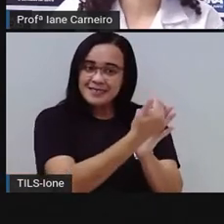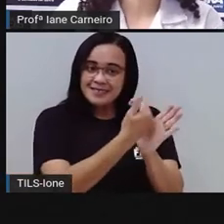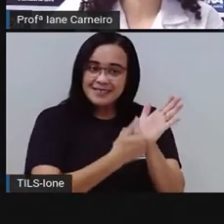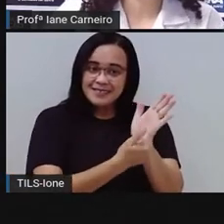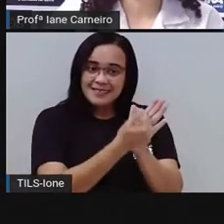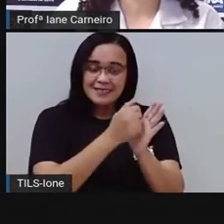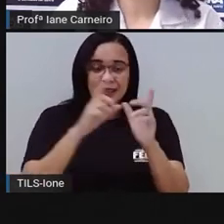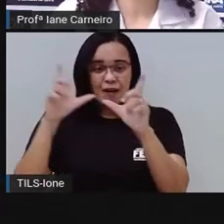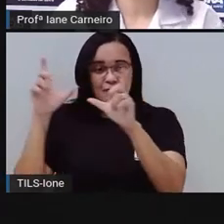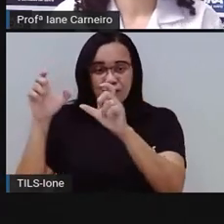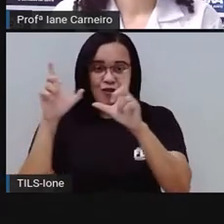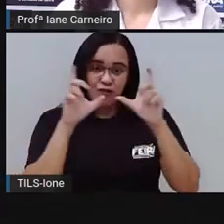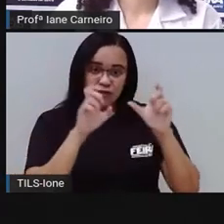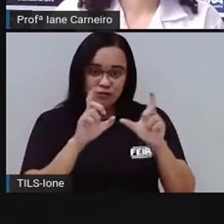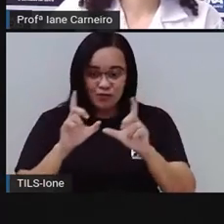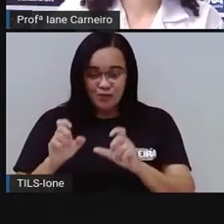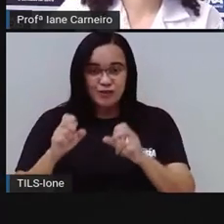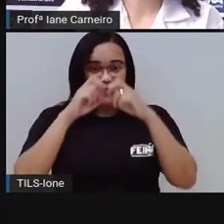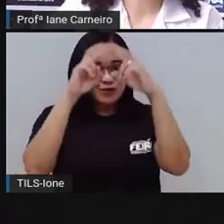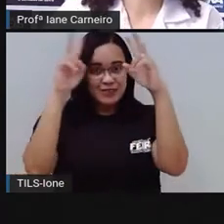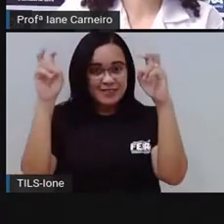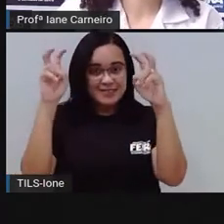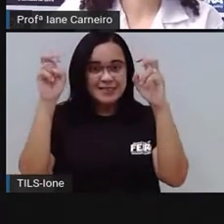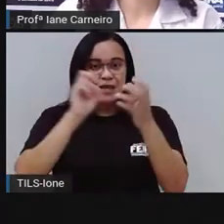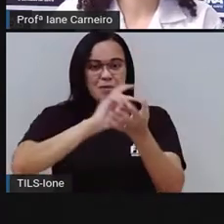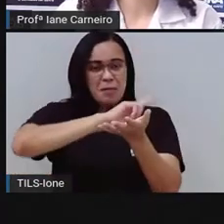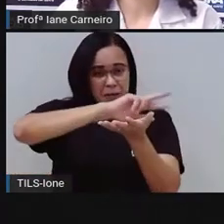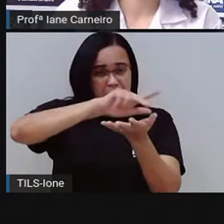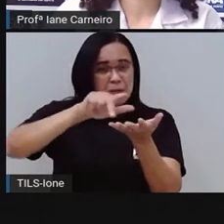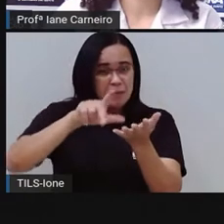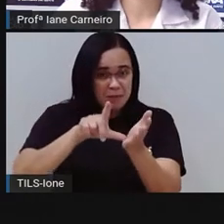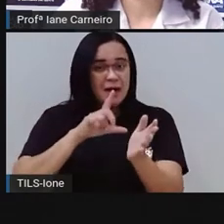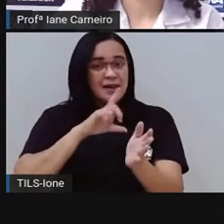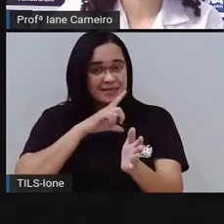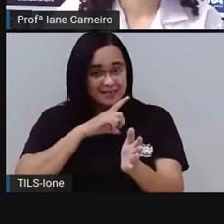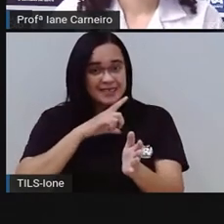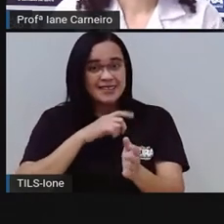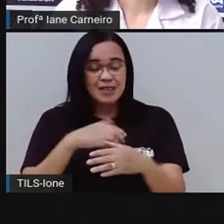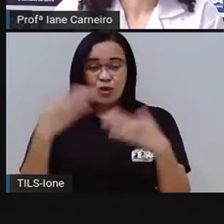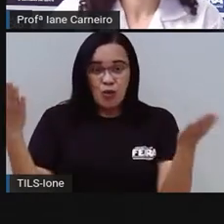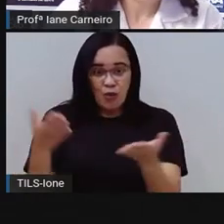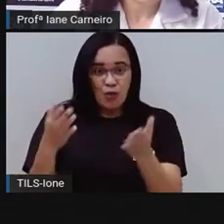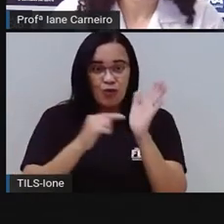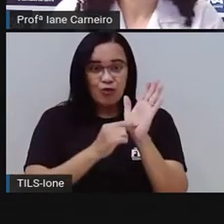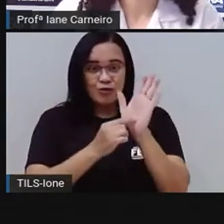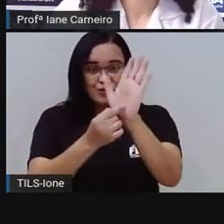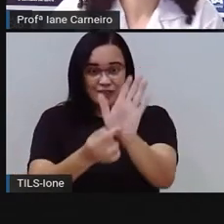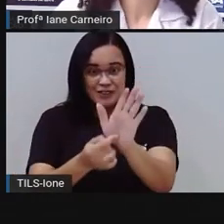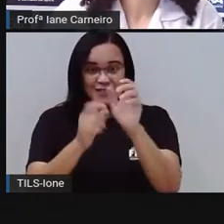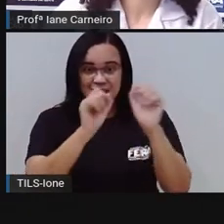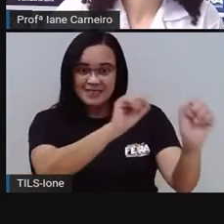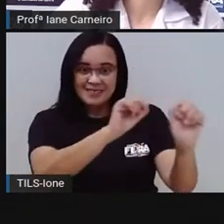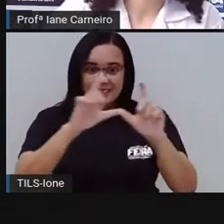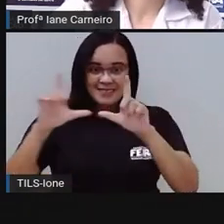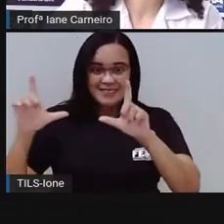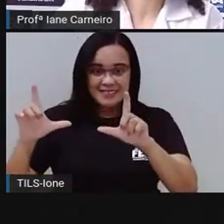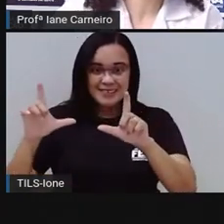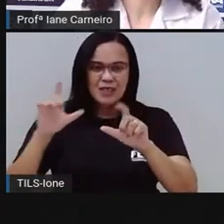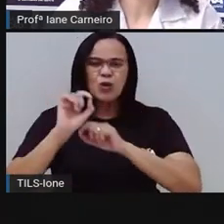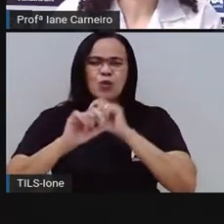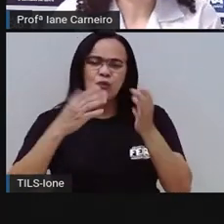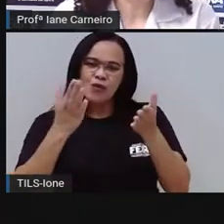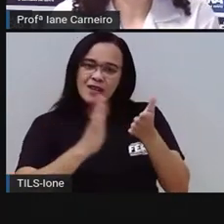diversos temas, né? E hoje a Pro trouxe para compartilhar aqui com vocês um livro que é todo cheio de